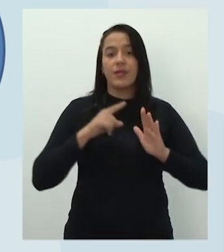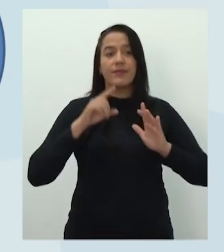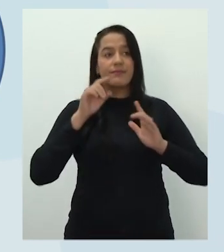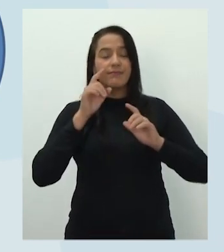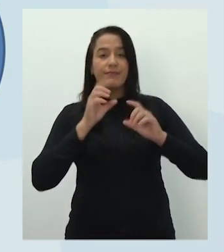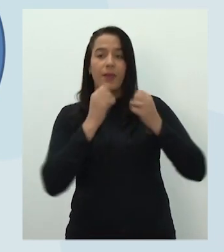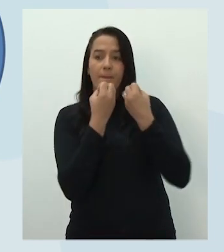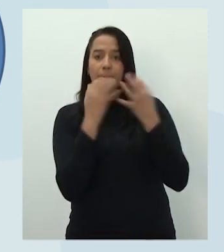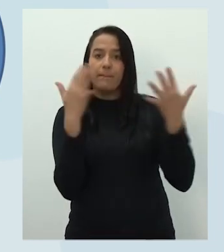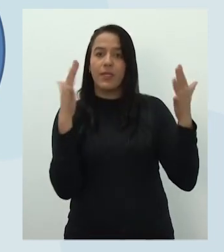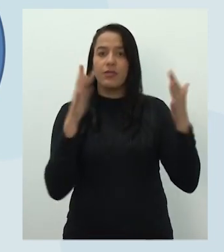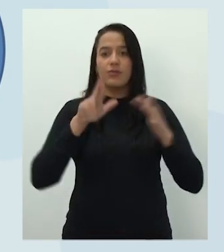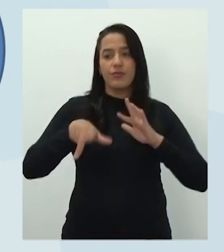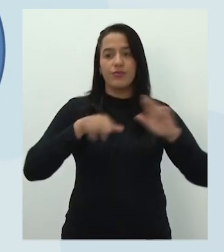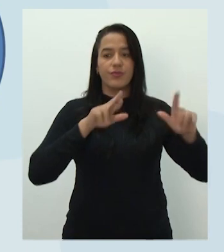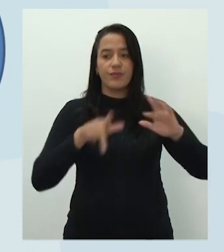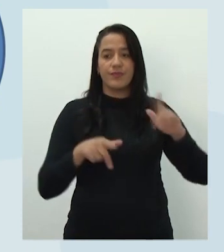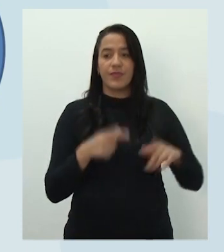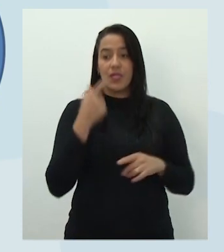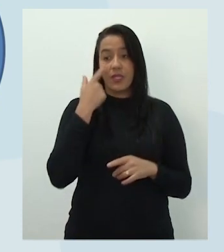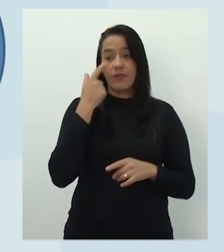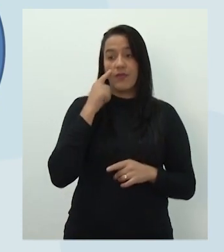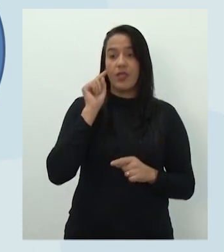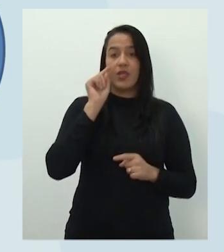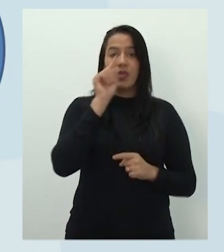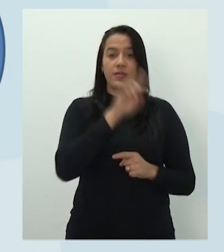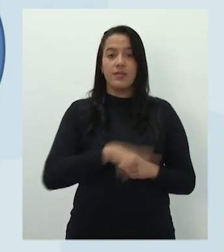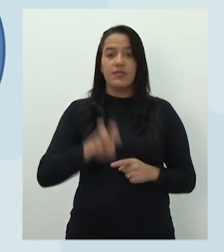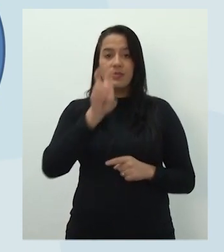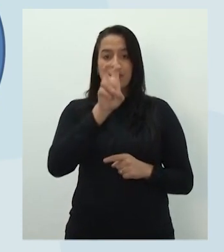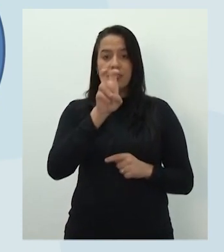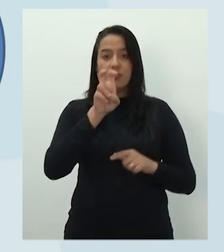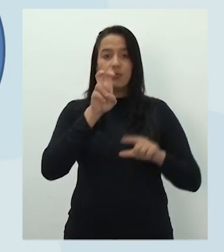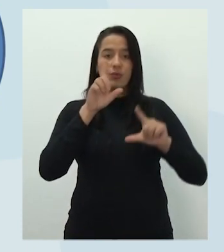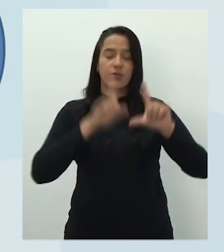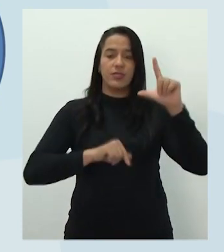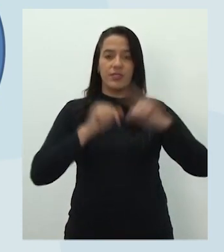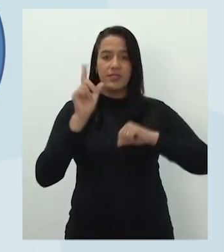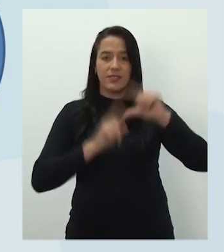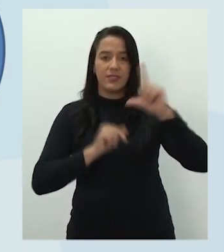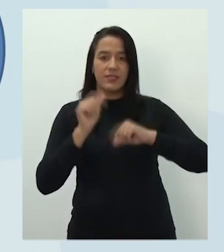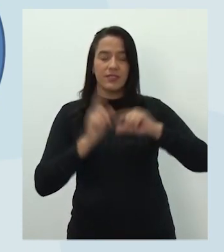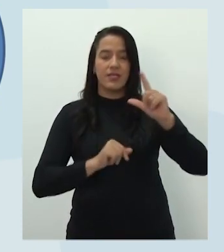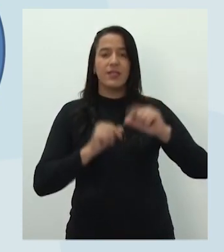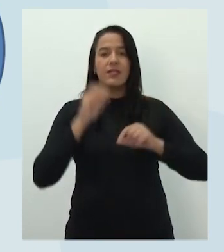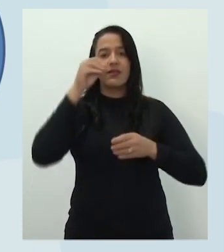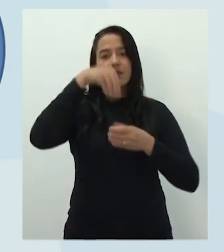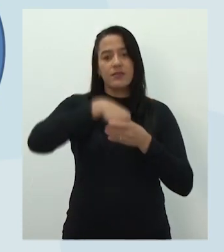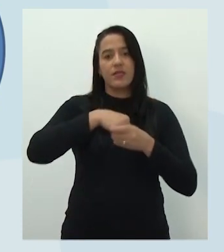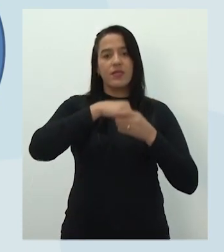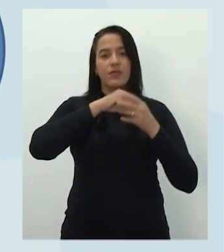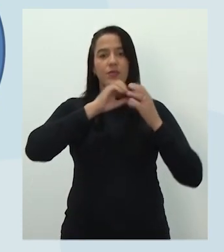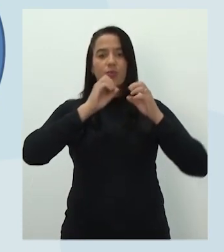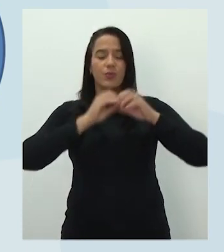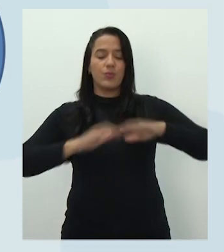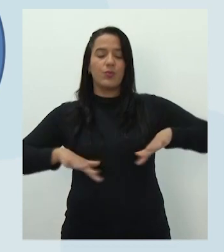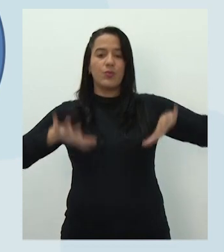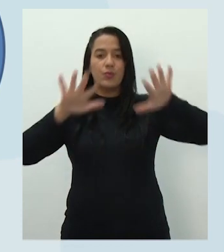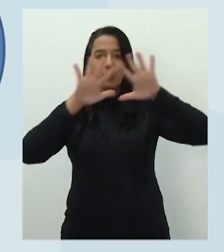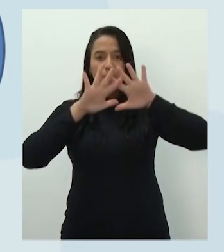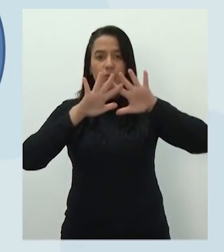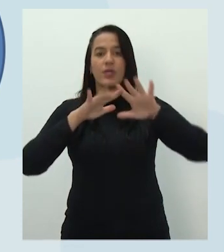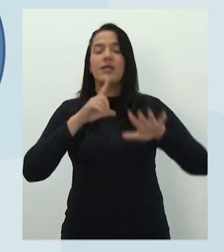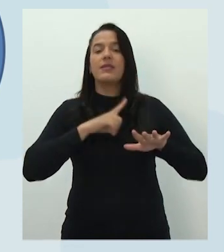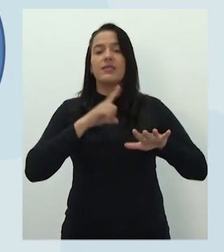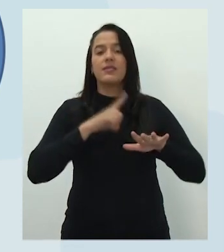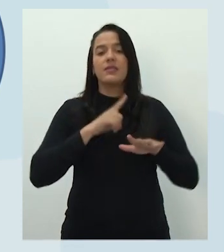gente pode ter como... A gente tem ali um, dois, três, quatro, cinco estrelas brancas ali dentro deste universo. Eles têm o